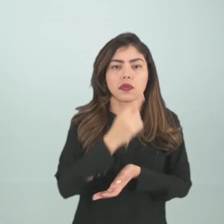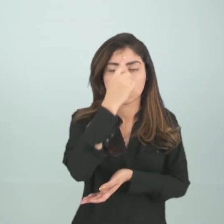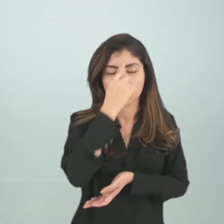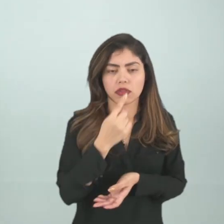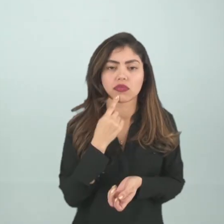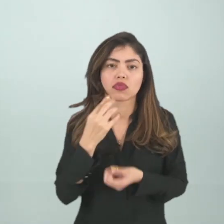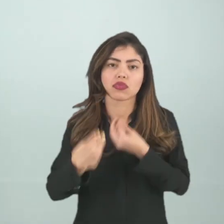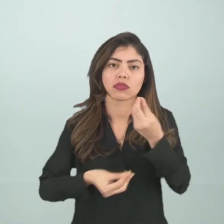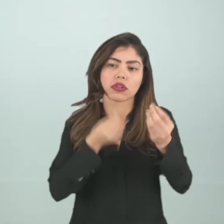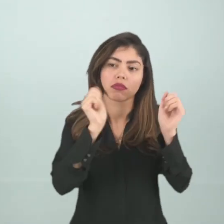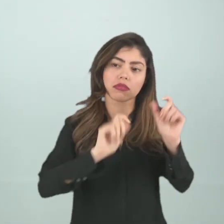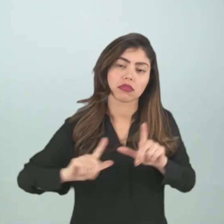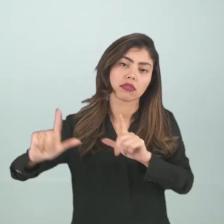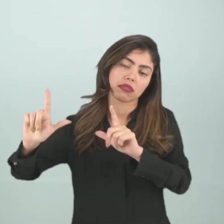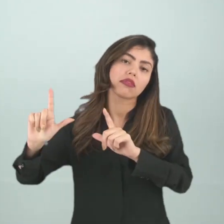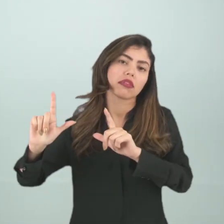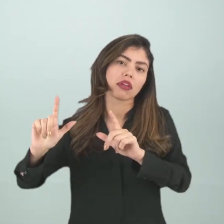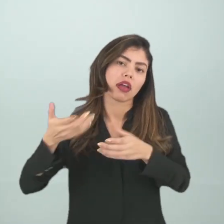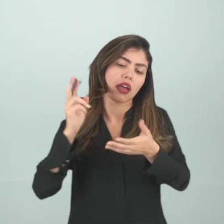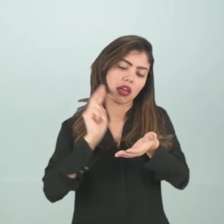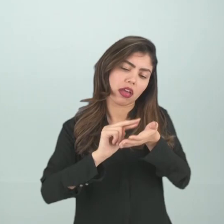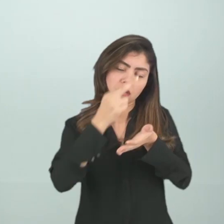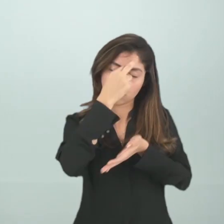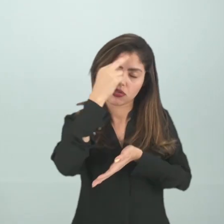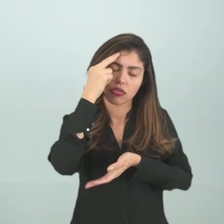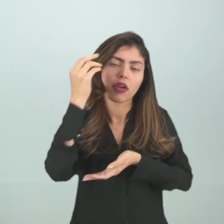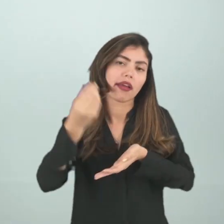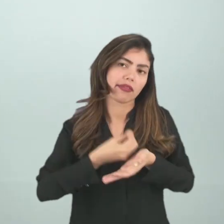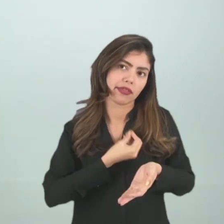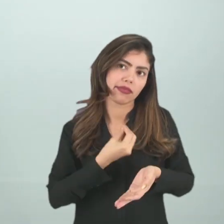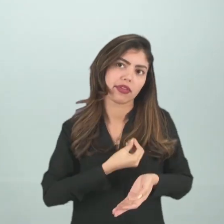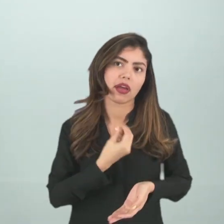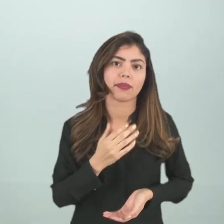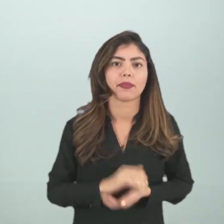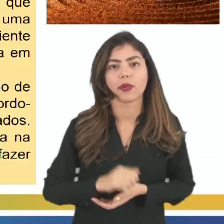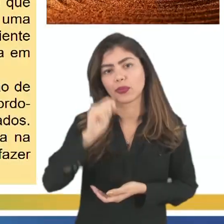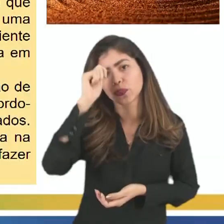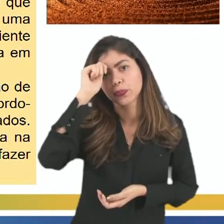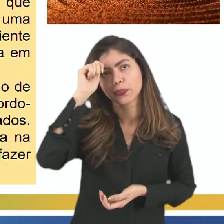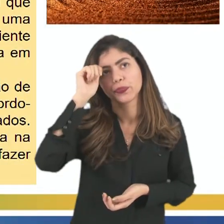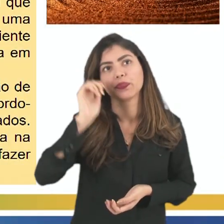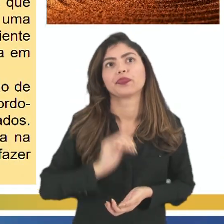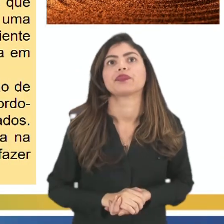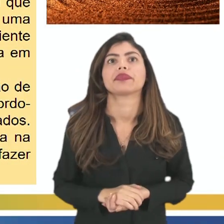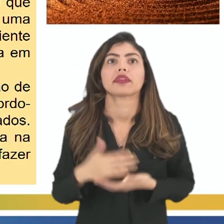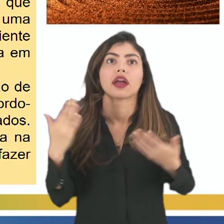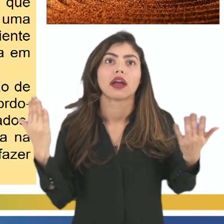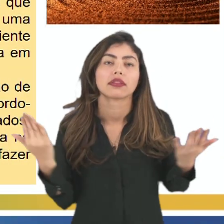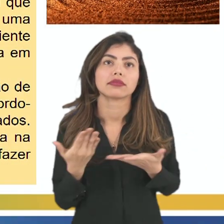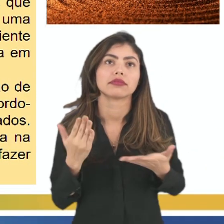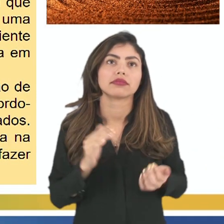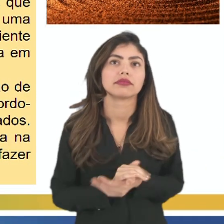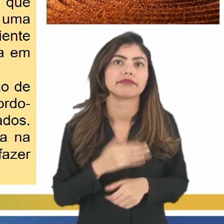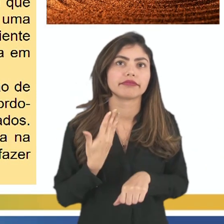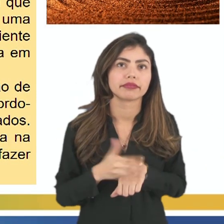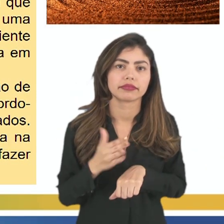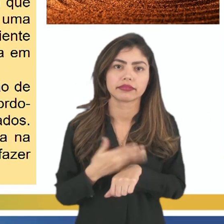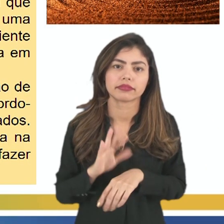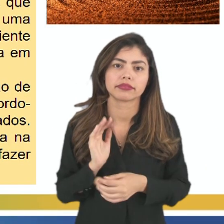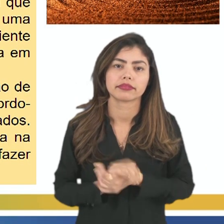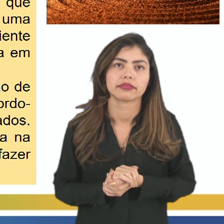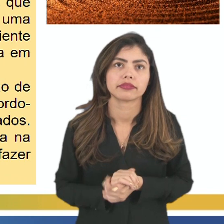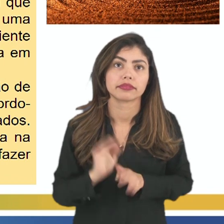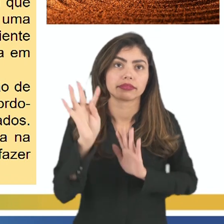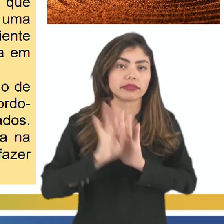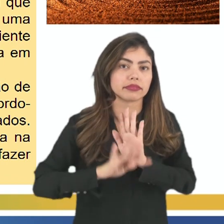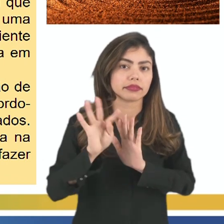de como era aquele lugar em que o autor vivia, certo? Agora, no exercitando, nós temos